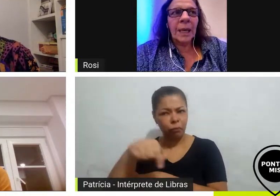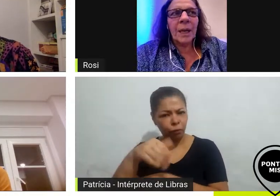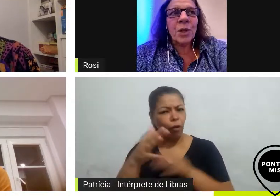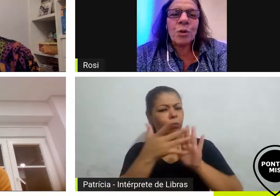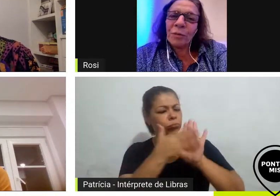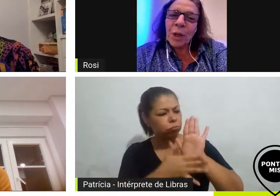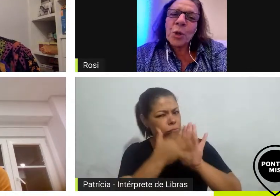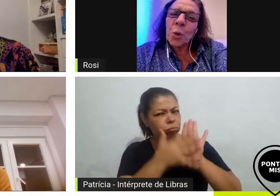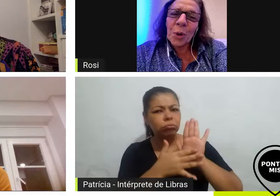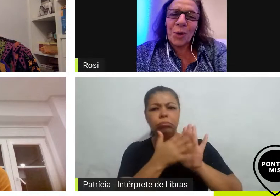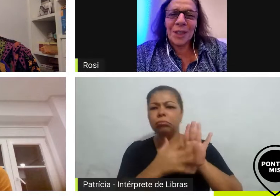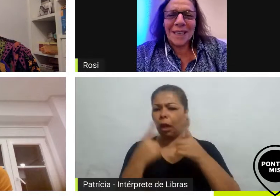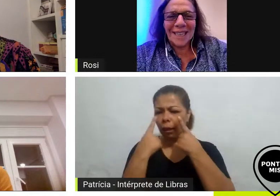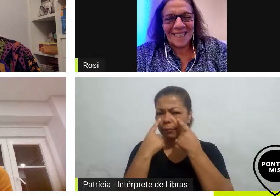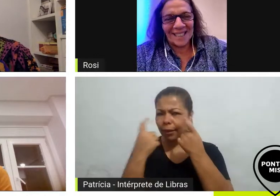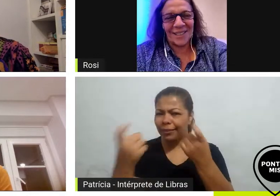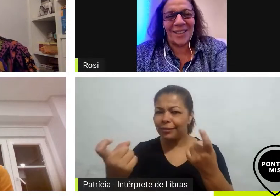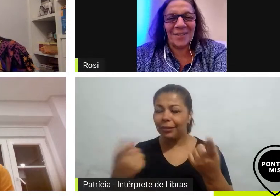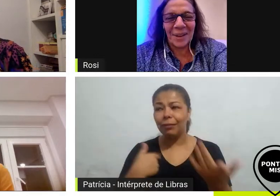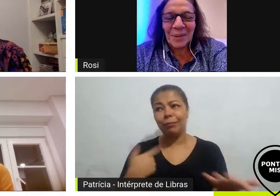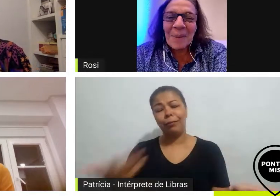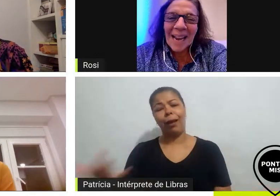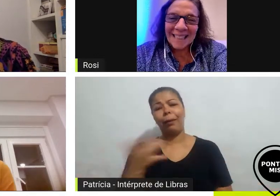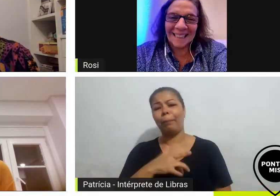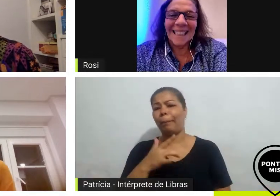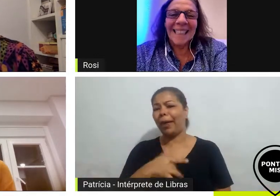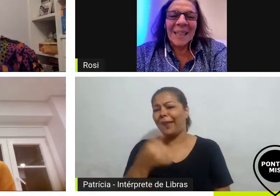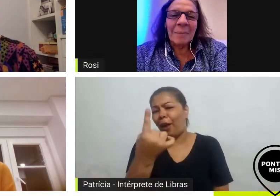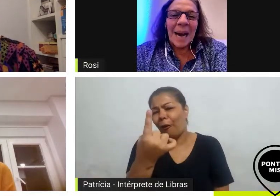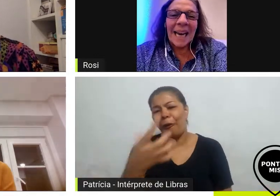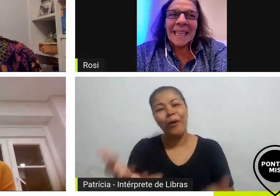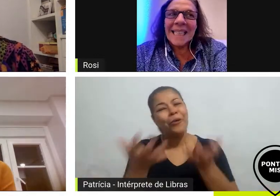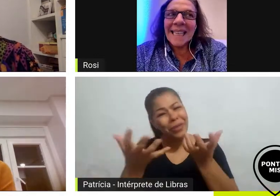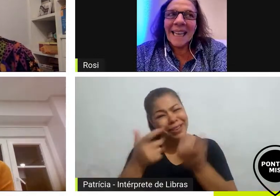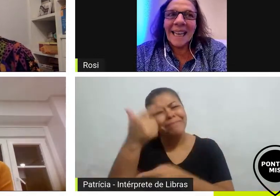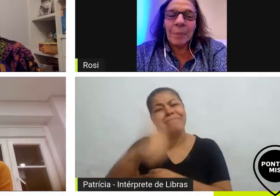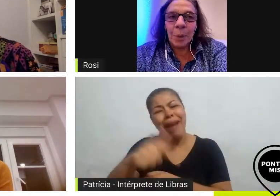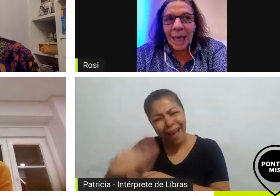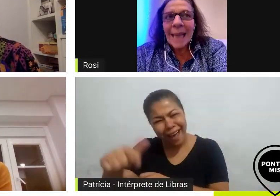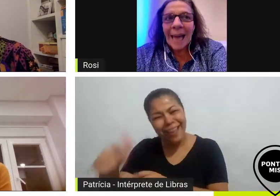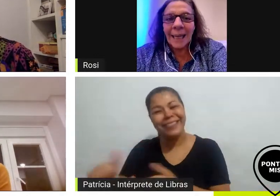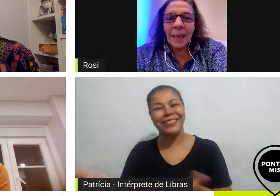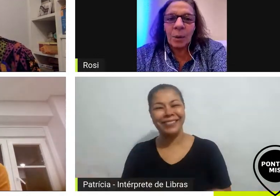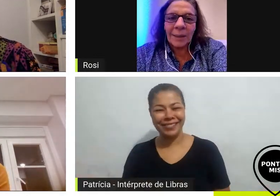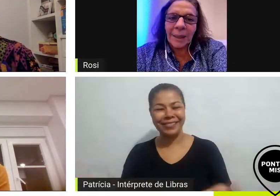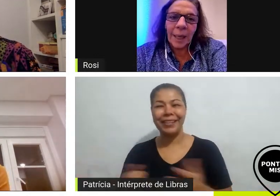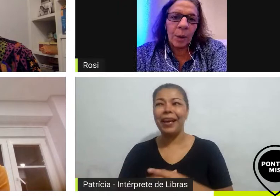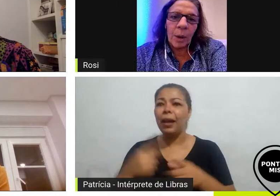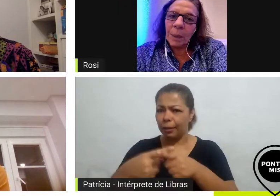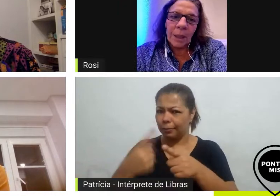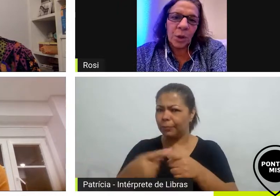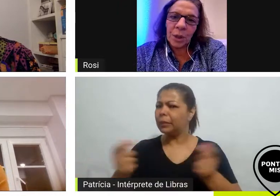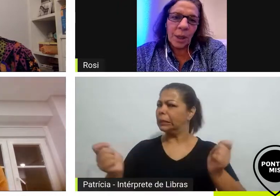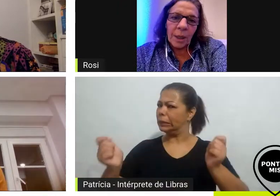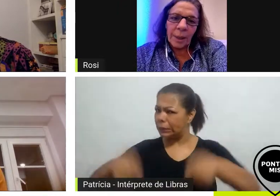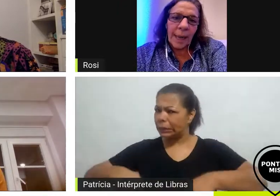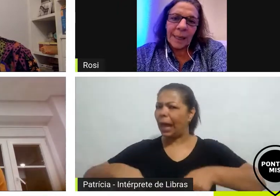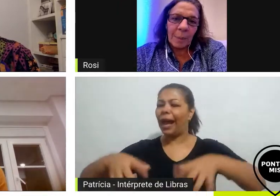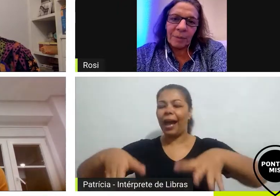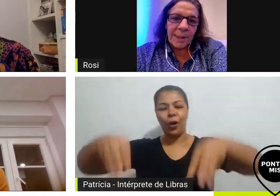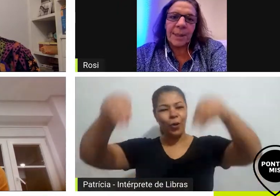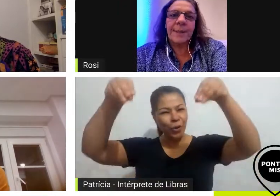pena que a gente só fez um que eu gostaria de ter feito mais mas porque dá o Castelo realmente